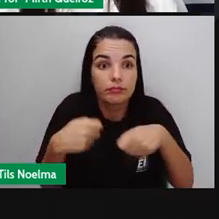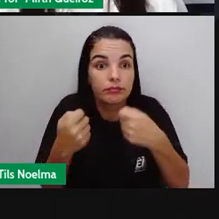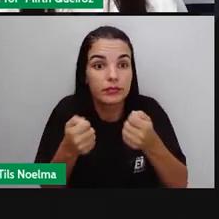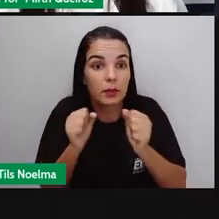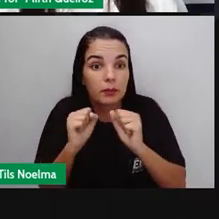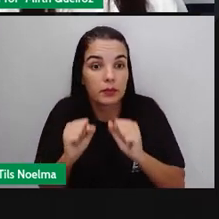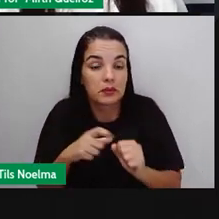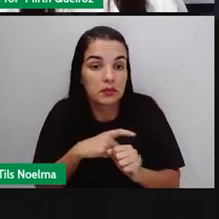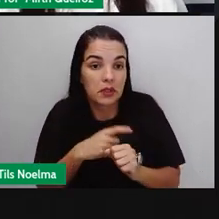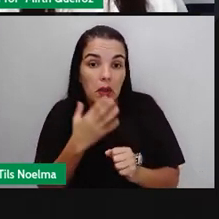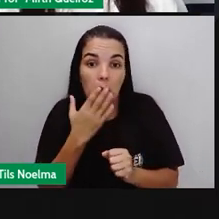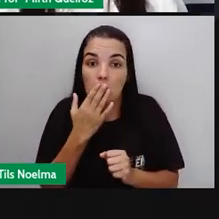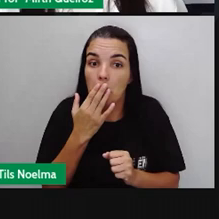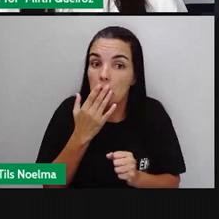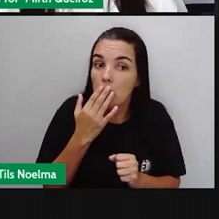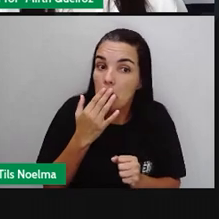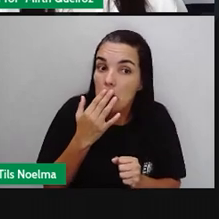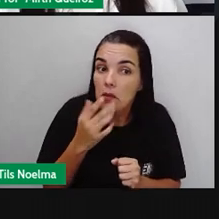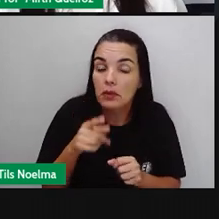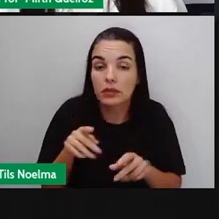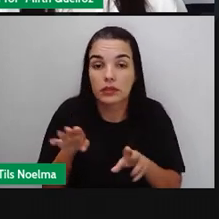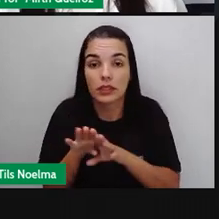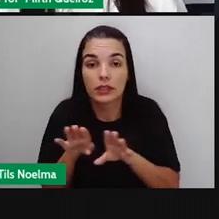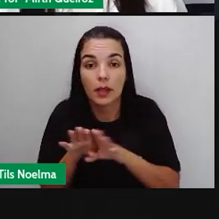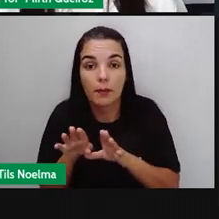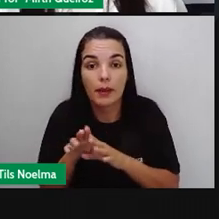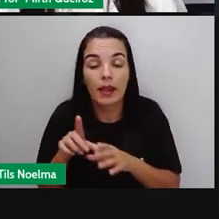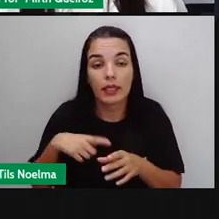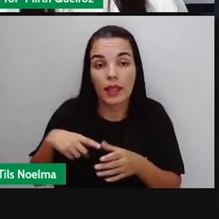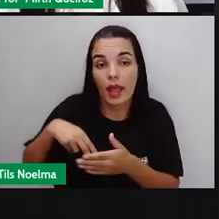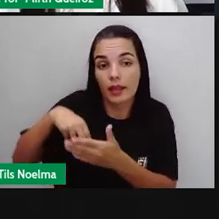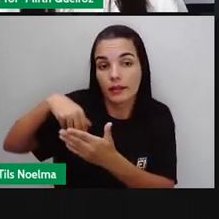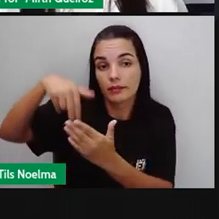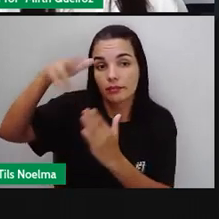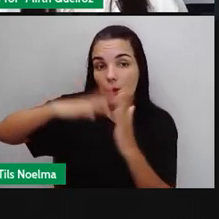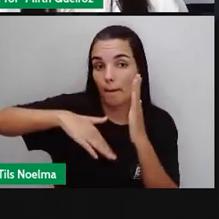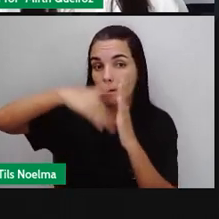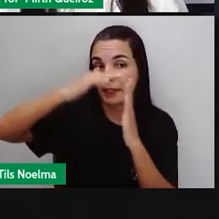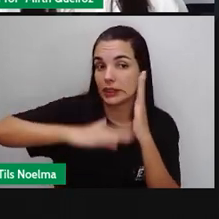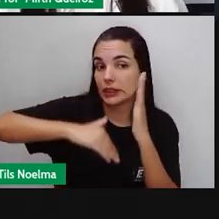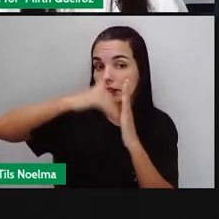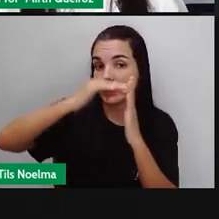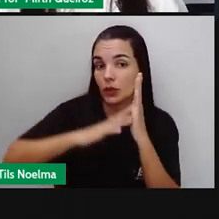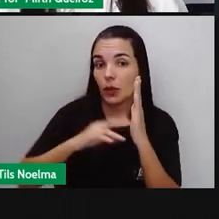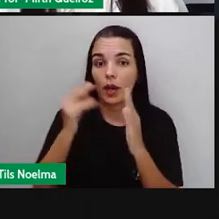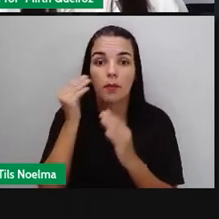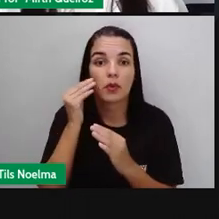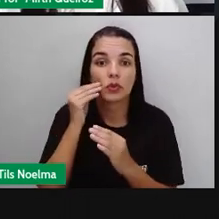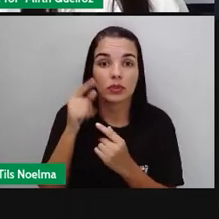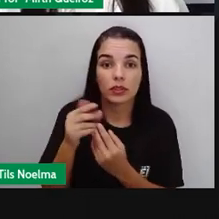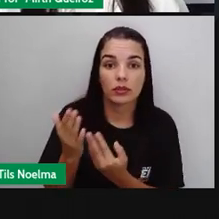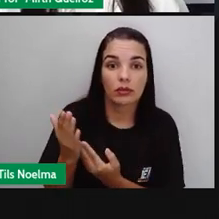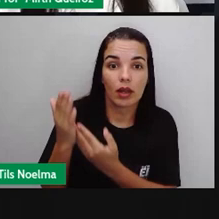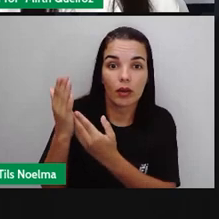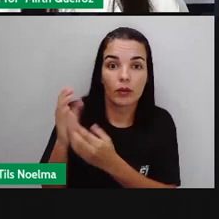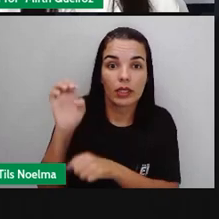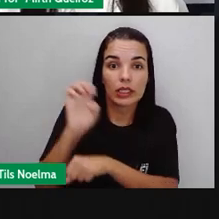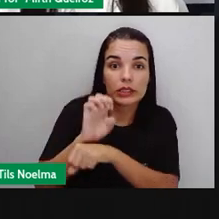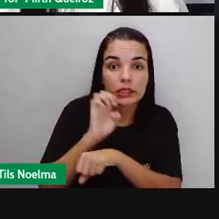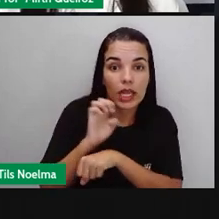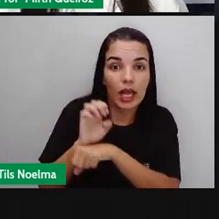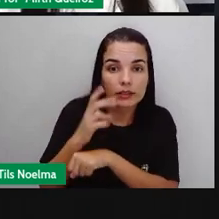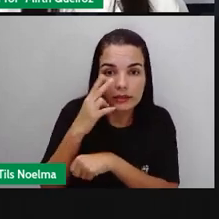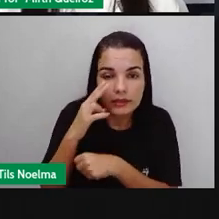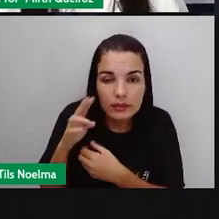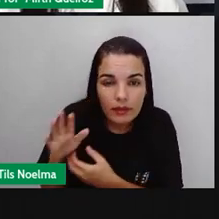a partir de cores, como a gente tem aqui do lado, né? Representando os estados. Mato Grosso, São